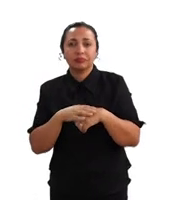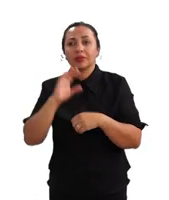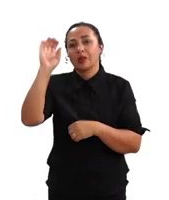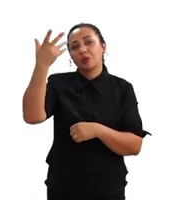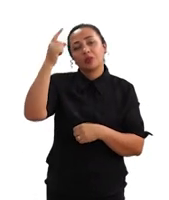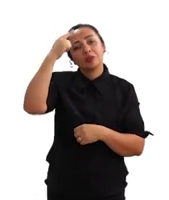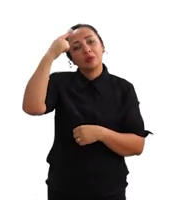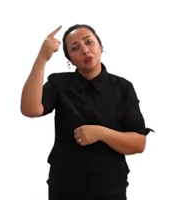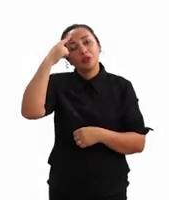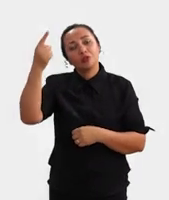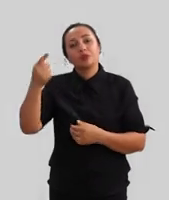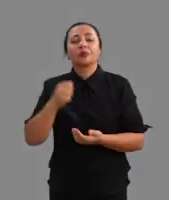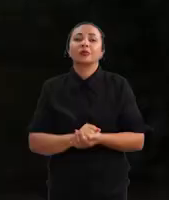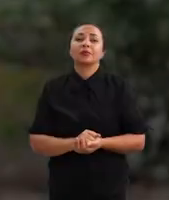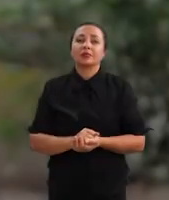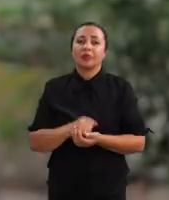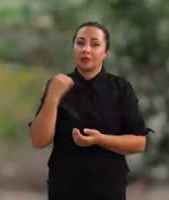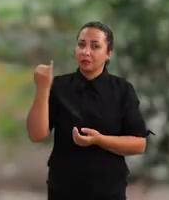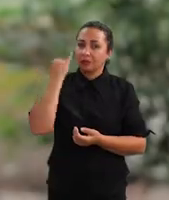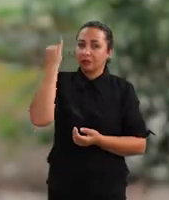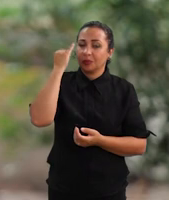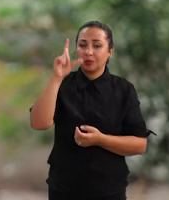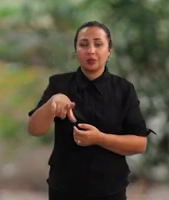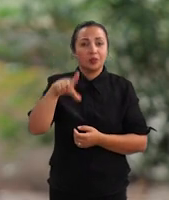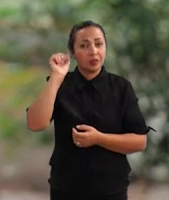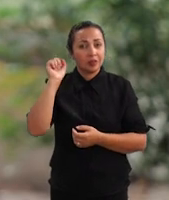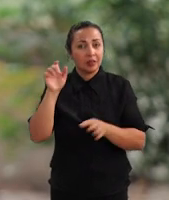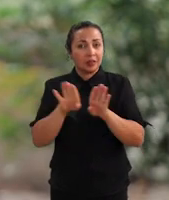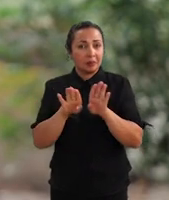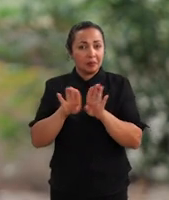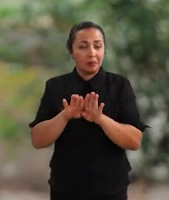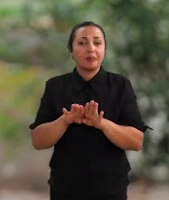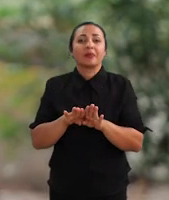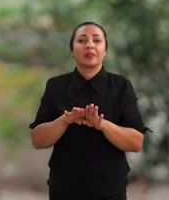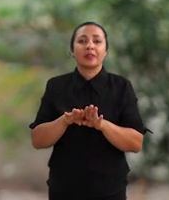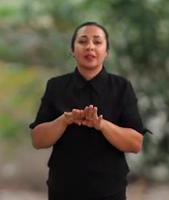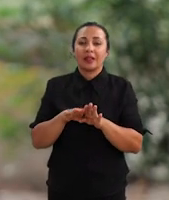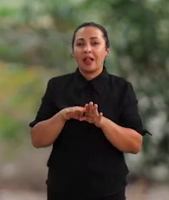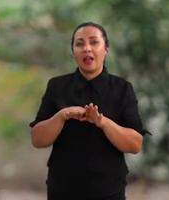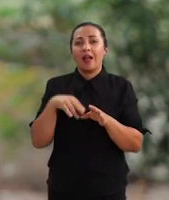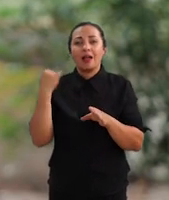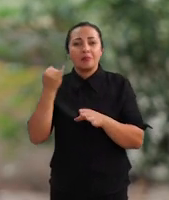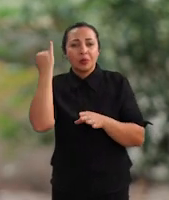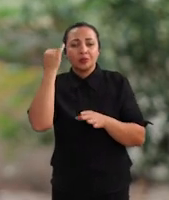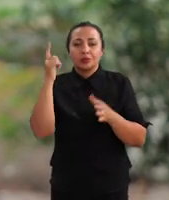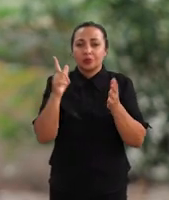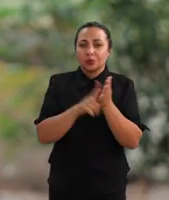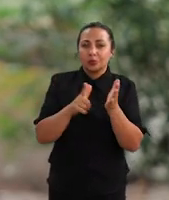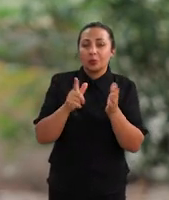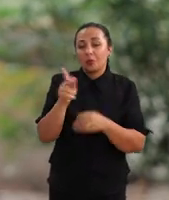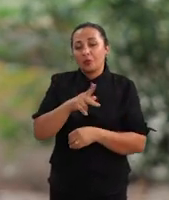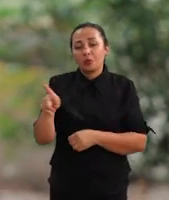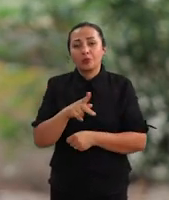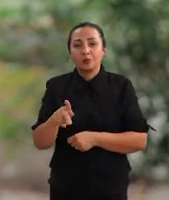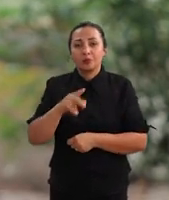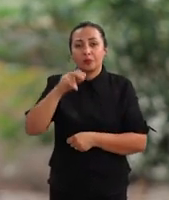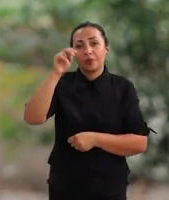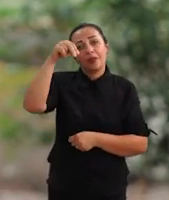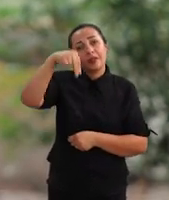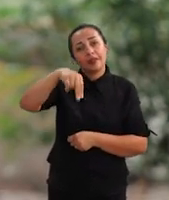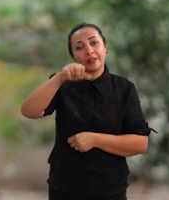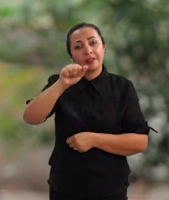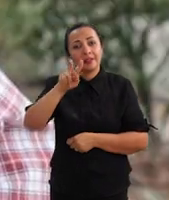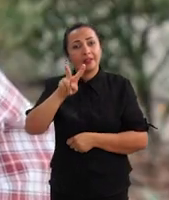situações cotidianas. É importante destacar o papel do professor Eduardo de Almeida